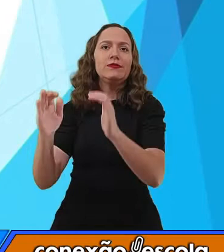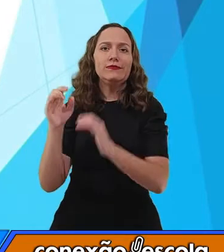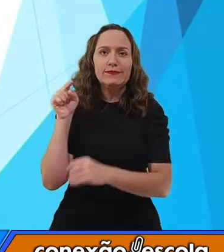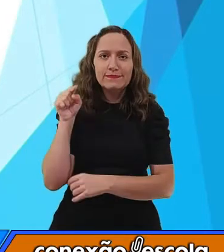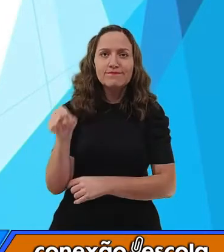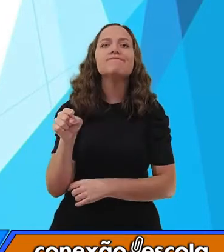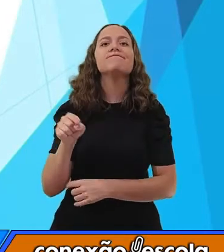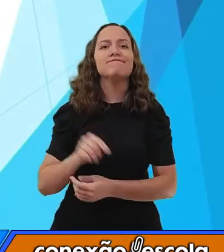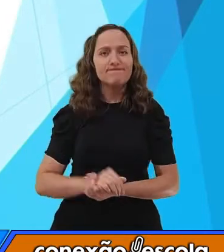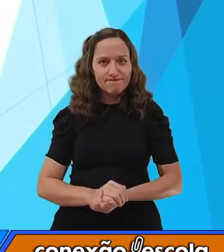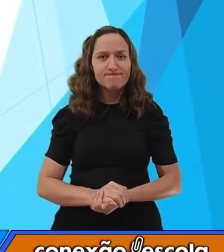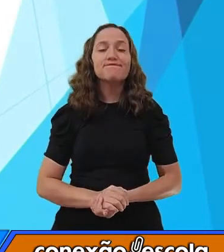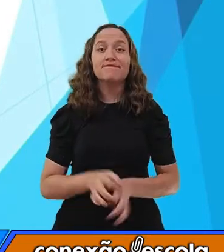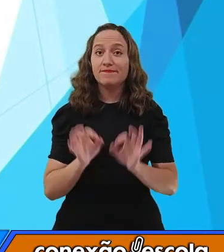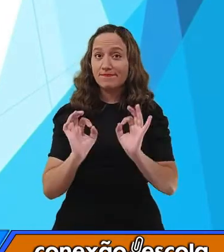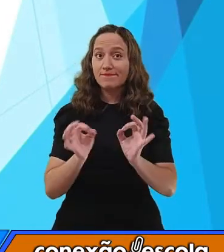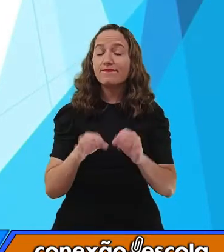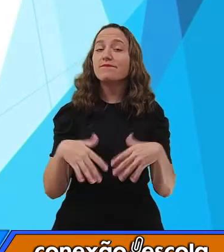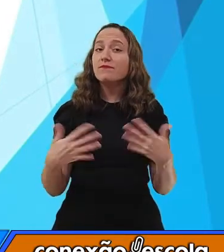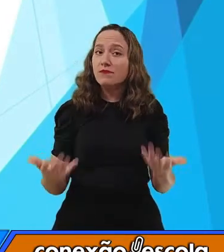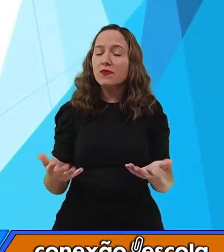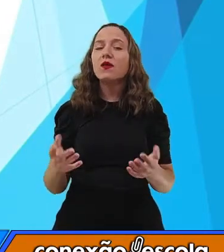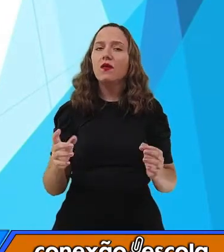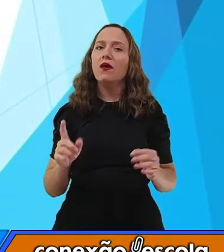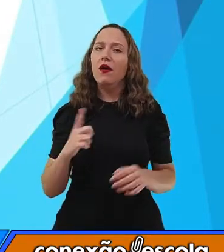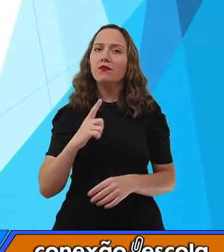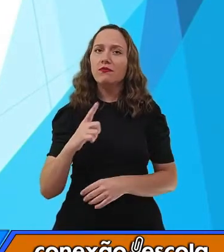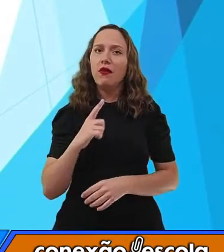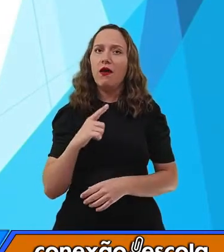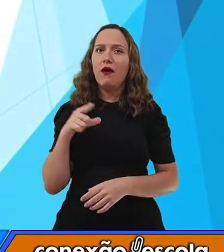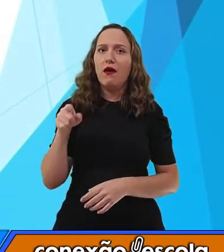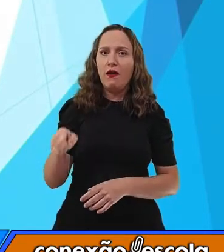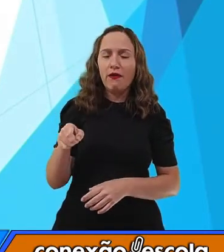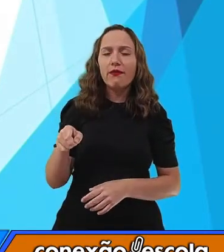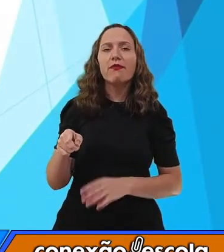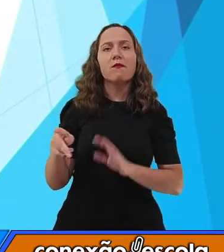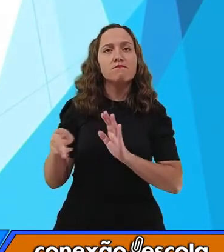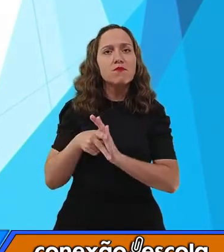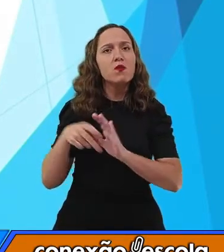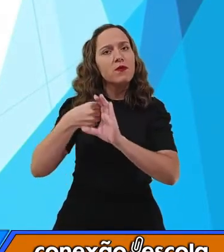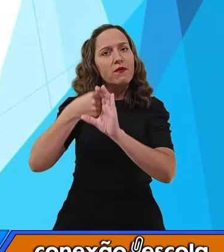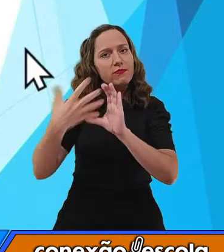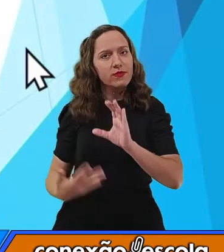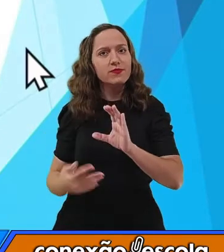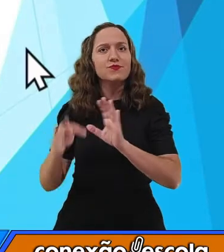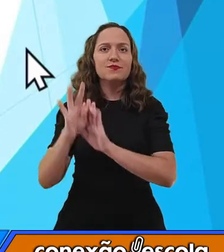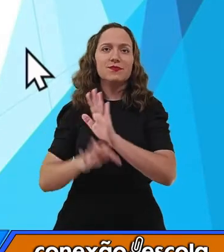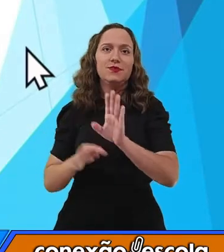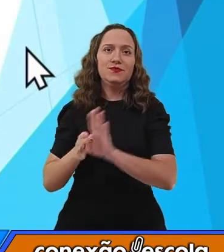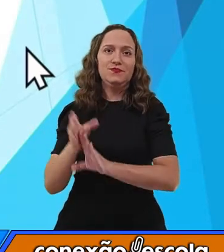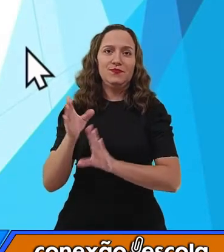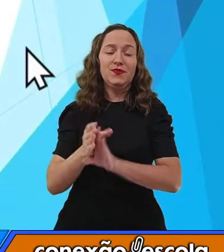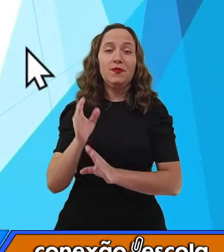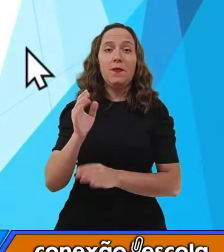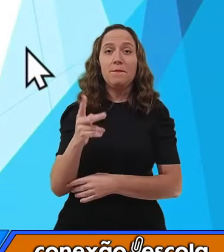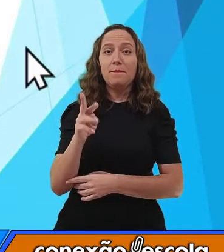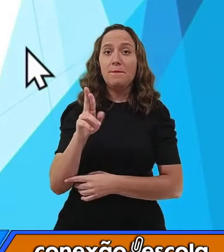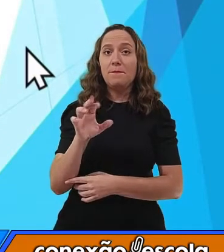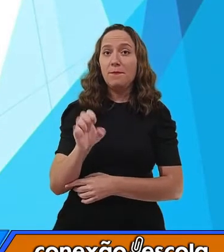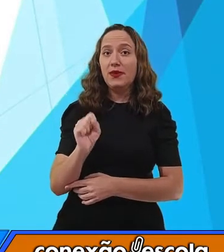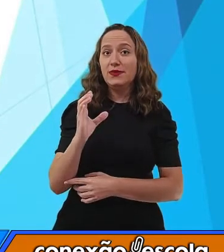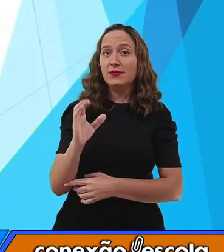presente aqui, certo? Então, essa é a diferença, né? Essa é a característica do texto prescritivo.